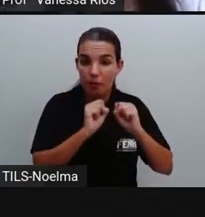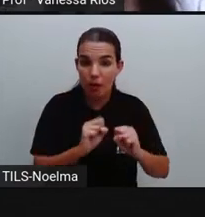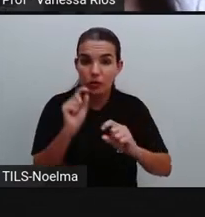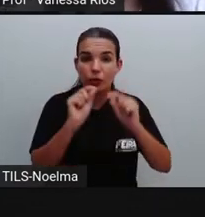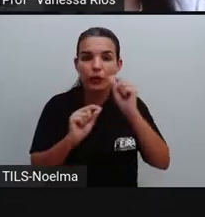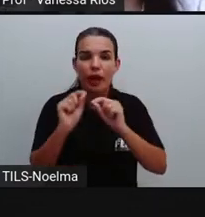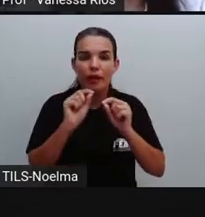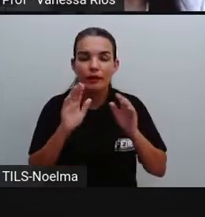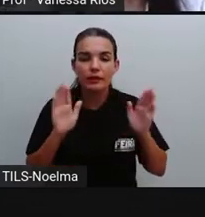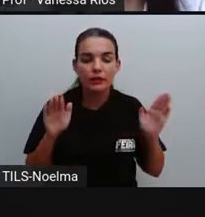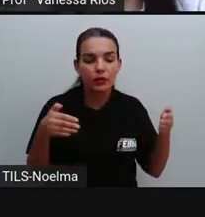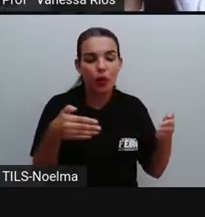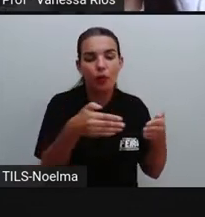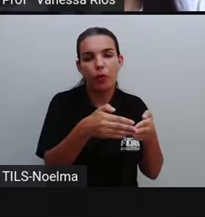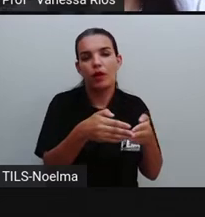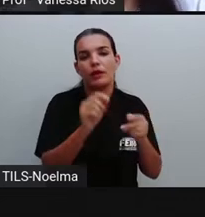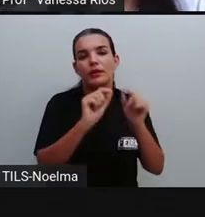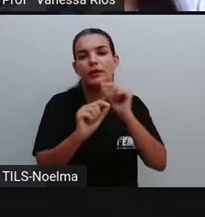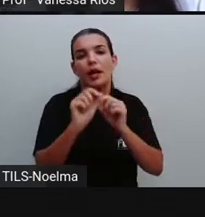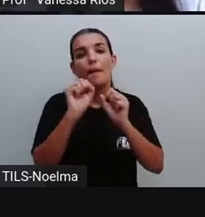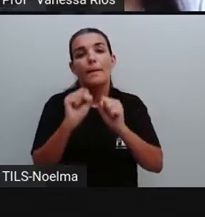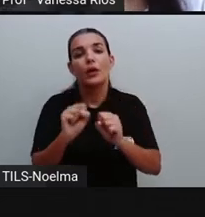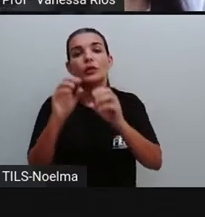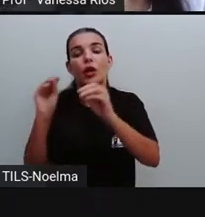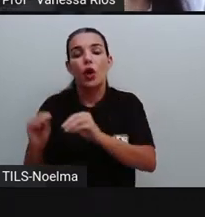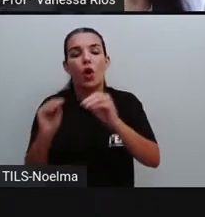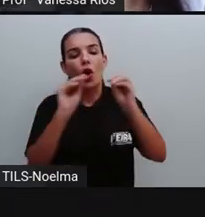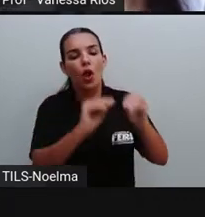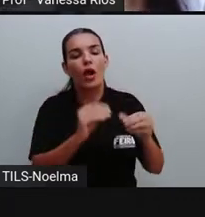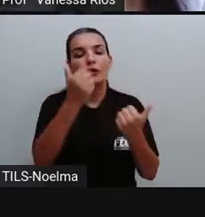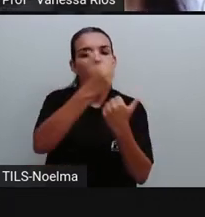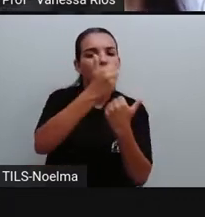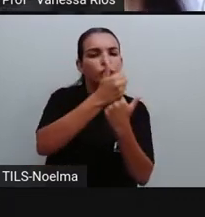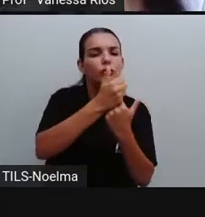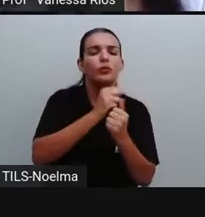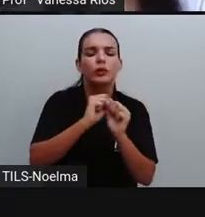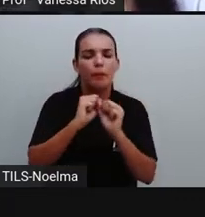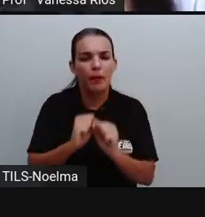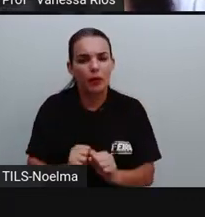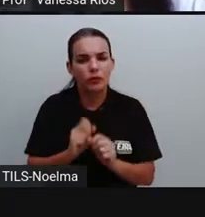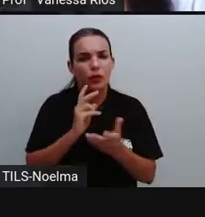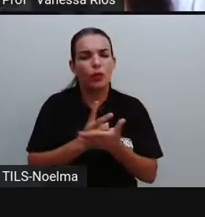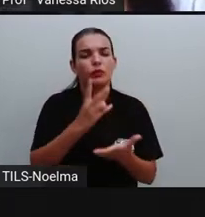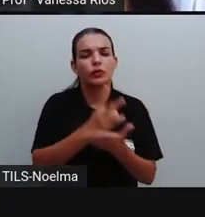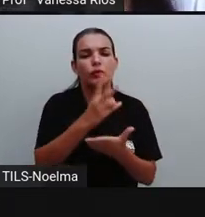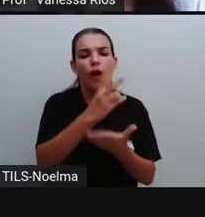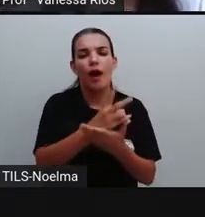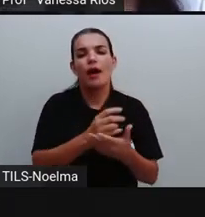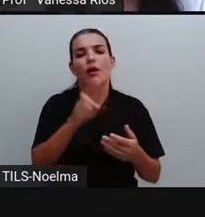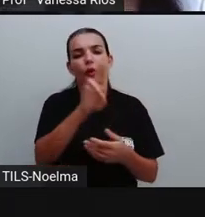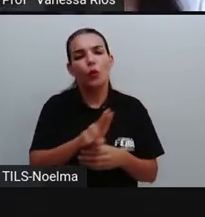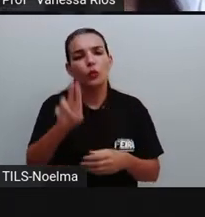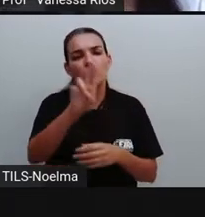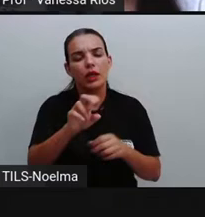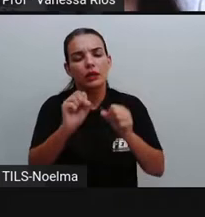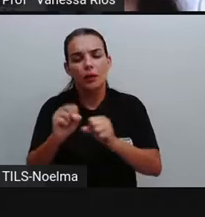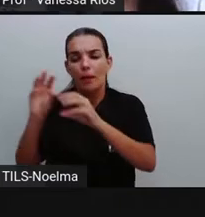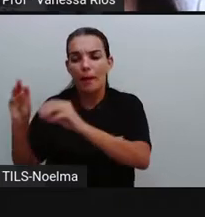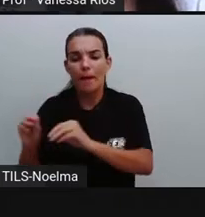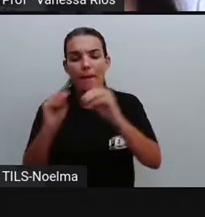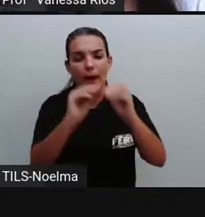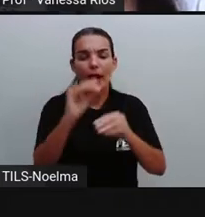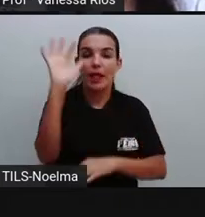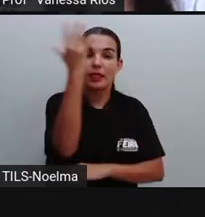aos recursos que são repostos, né? Que podem ser repostos, que podem ser renovados pela natureza.